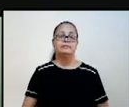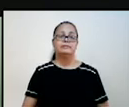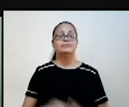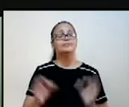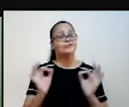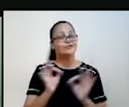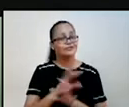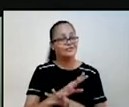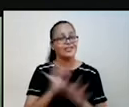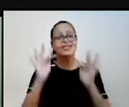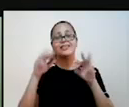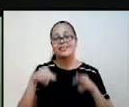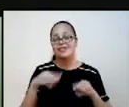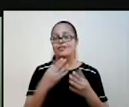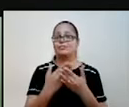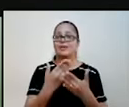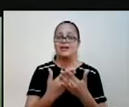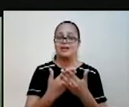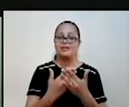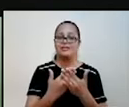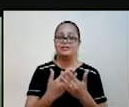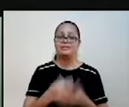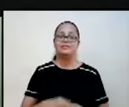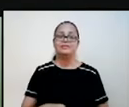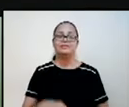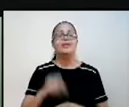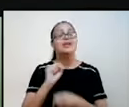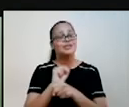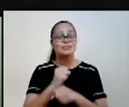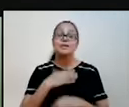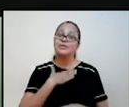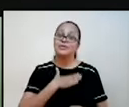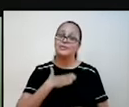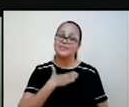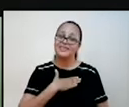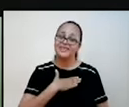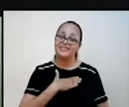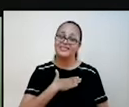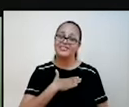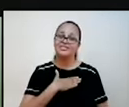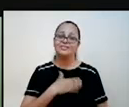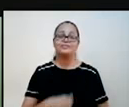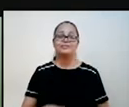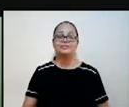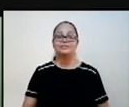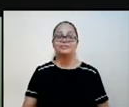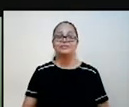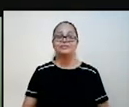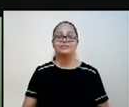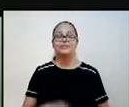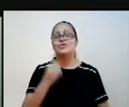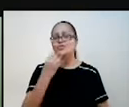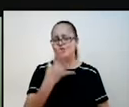tenham gostado bastante, galera. All the best for you. Tudo de bom vocês. See you next time. Vejo vocês